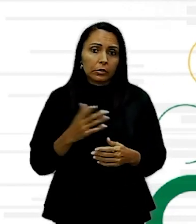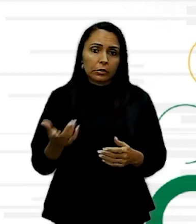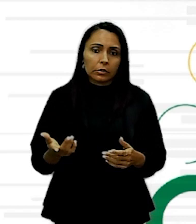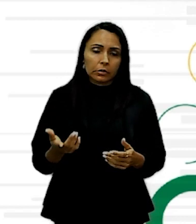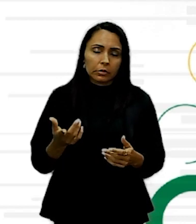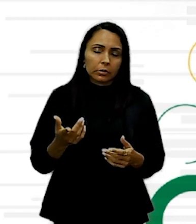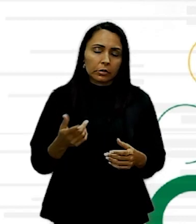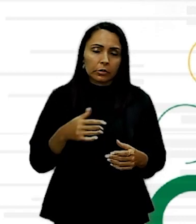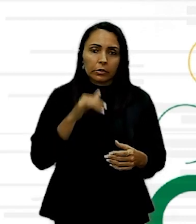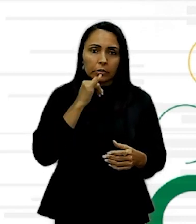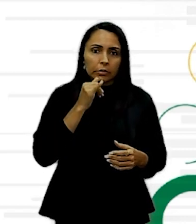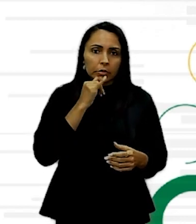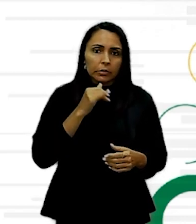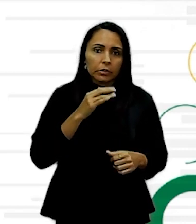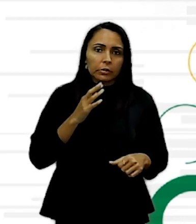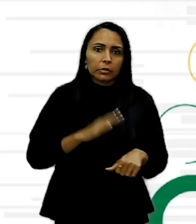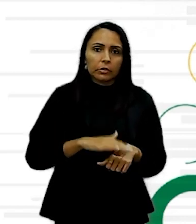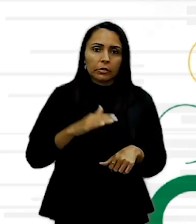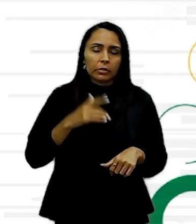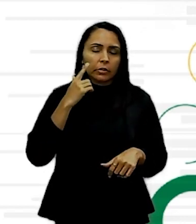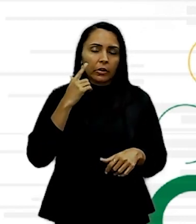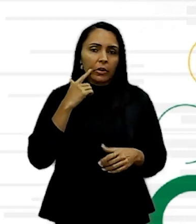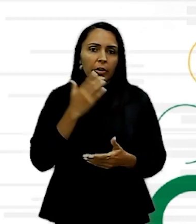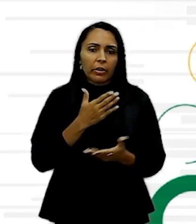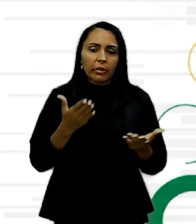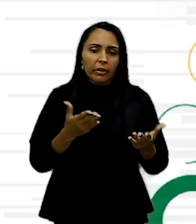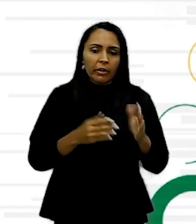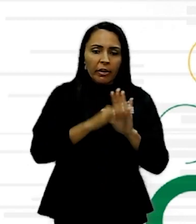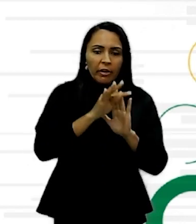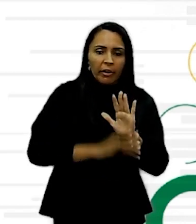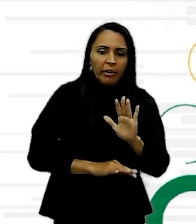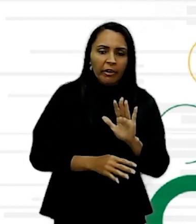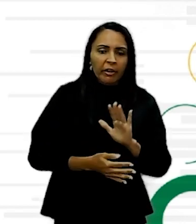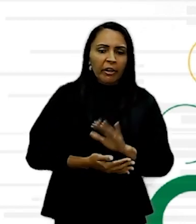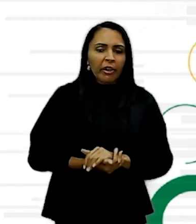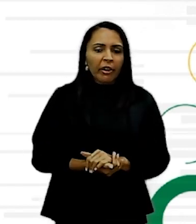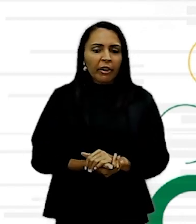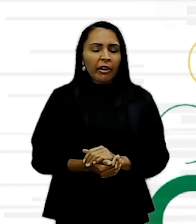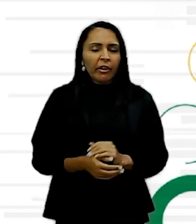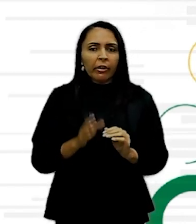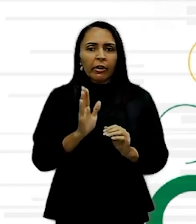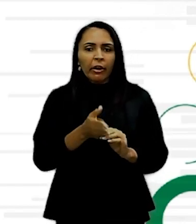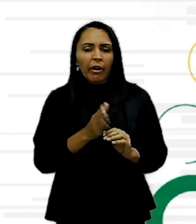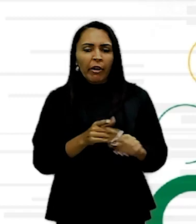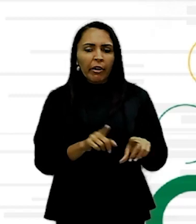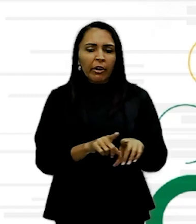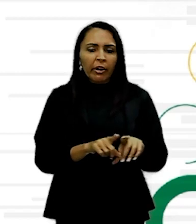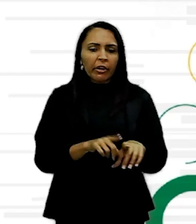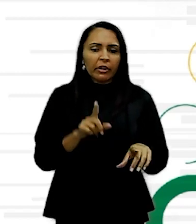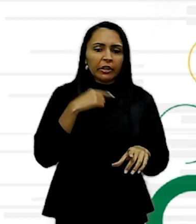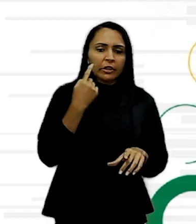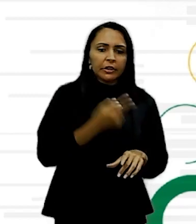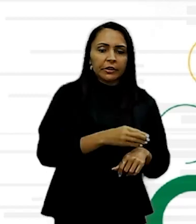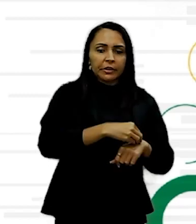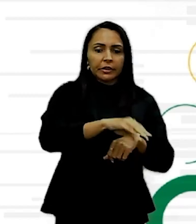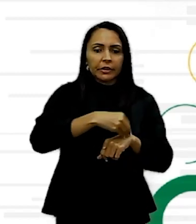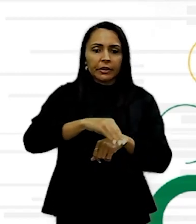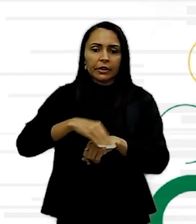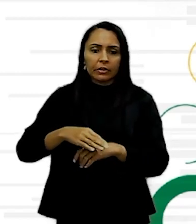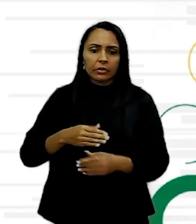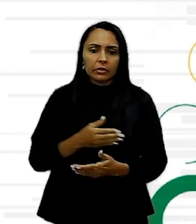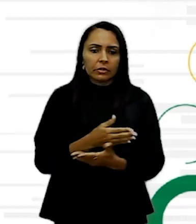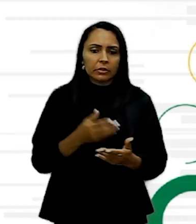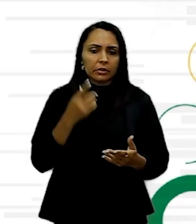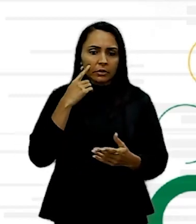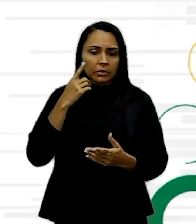funcionar também Mas para texto corrido não é interessante Já A gente indica que utilize Esse tipo de